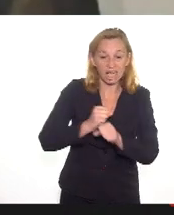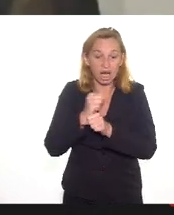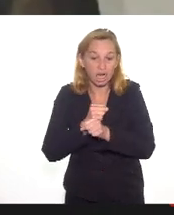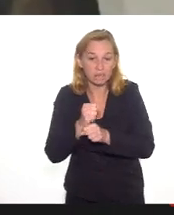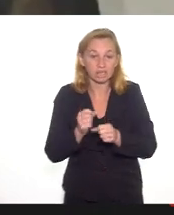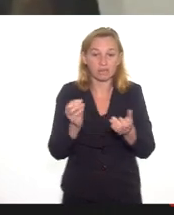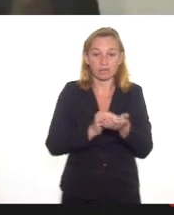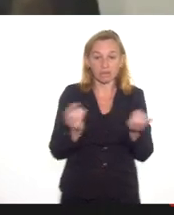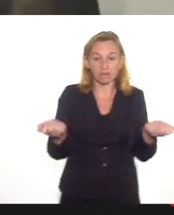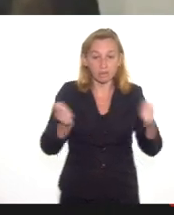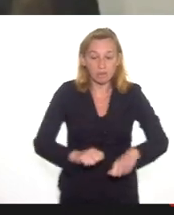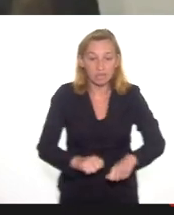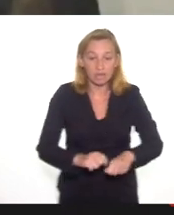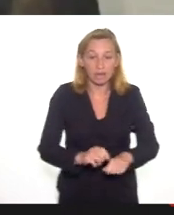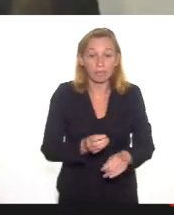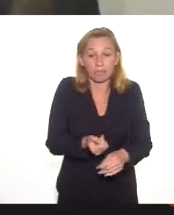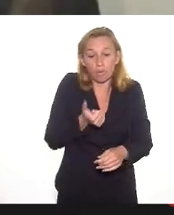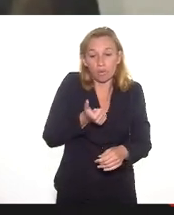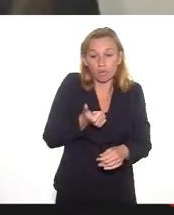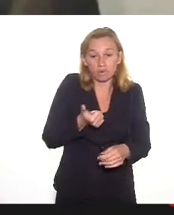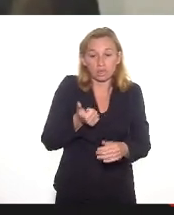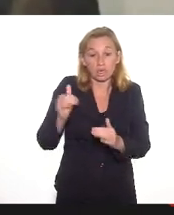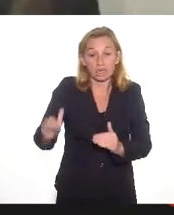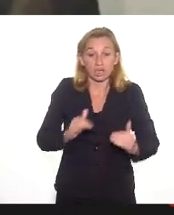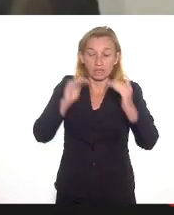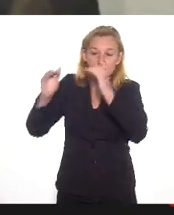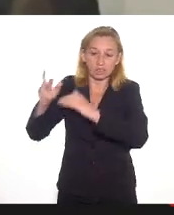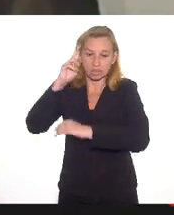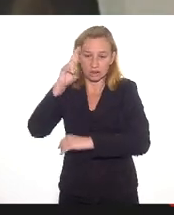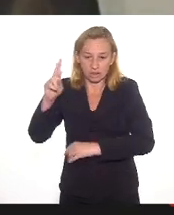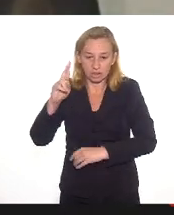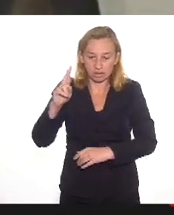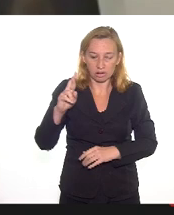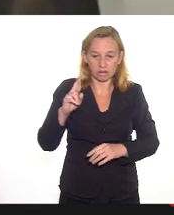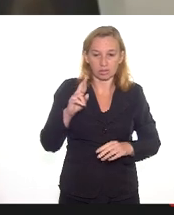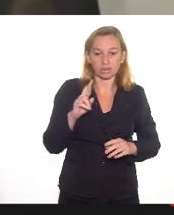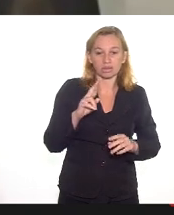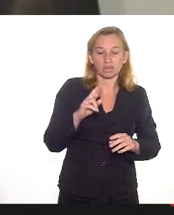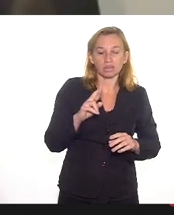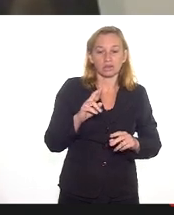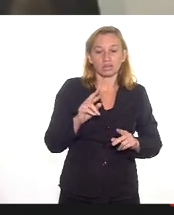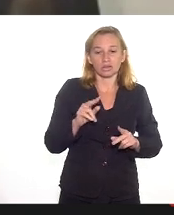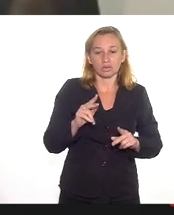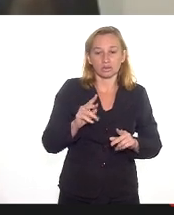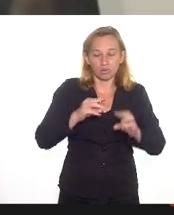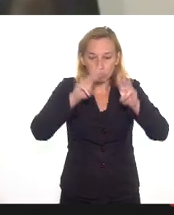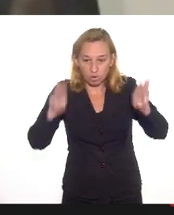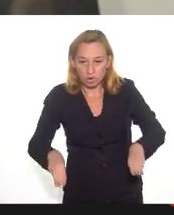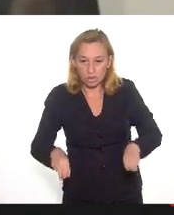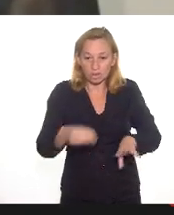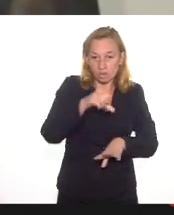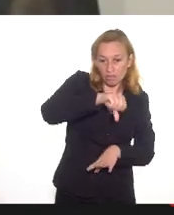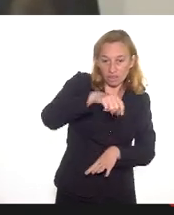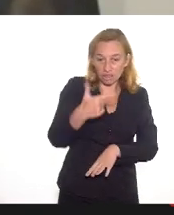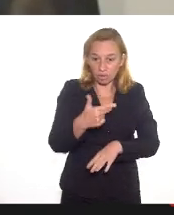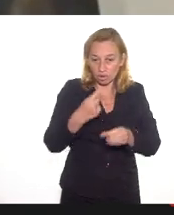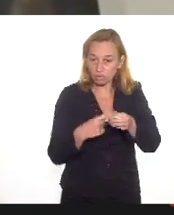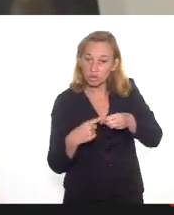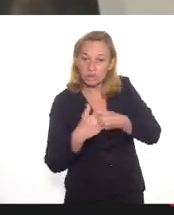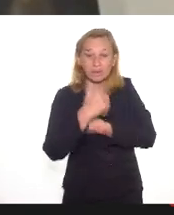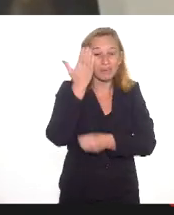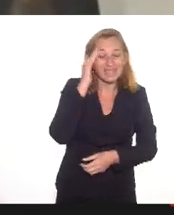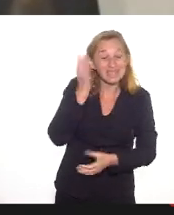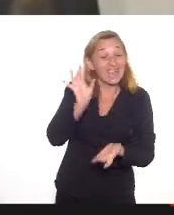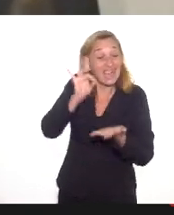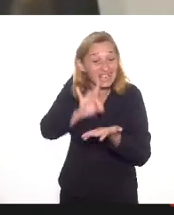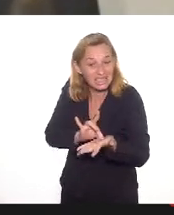capacitação é recorrente e a superintendência por intermédio do sistema de museus percorreu os 92 municípios para entender